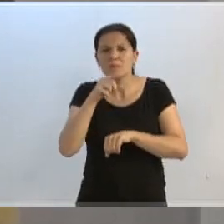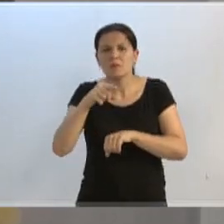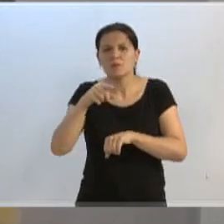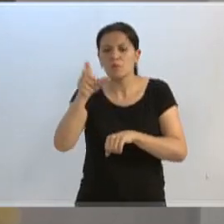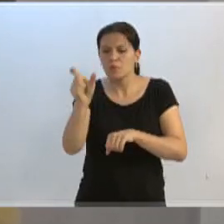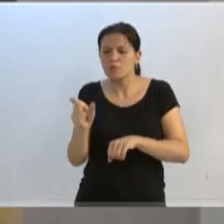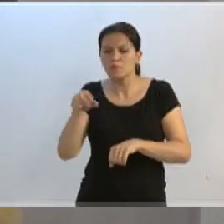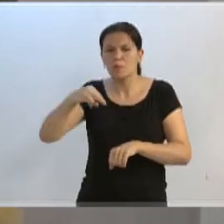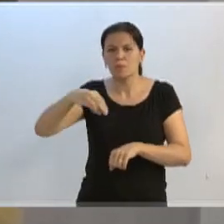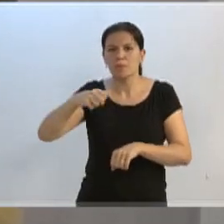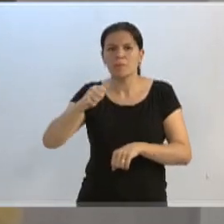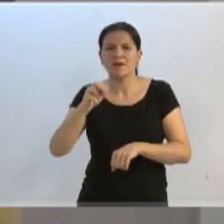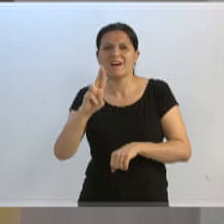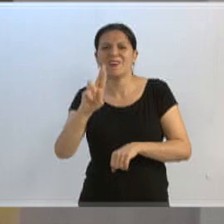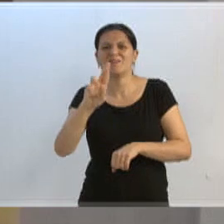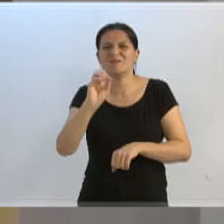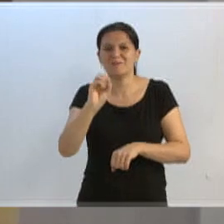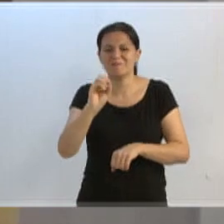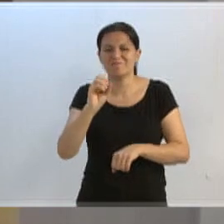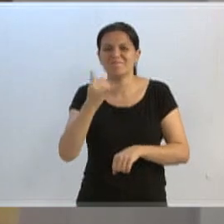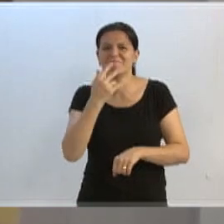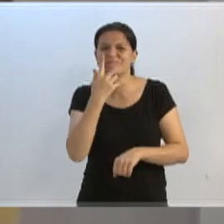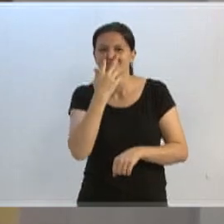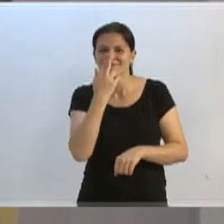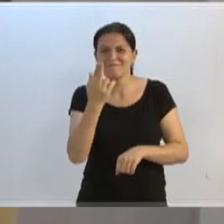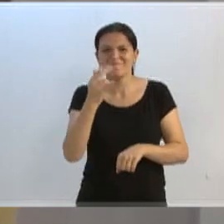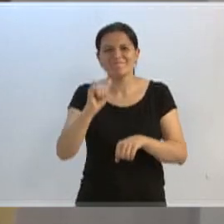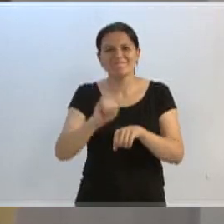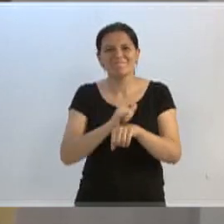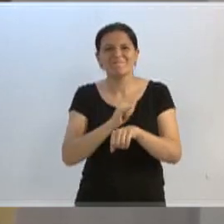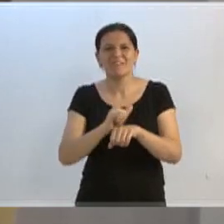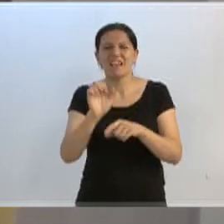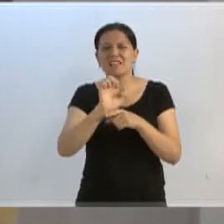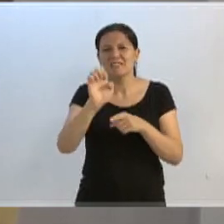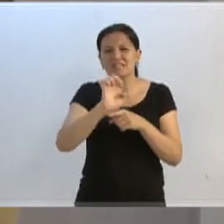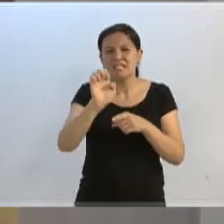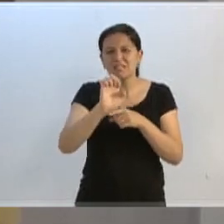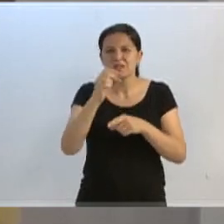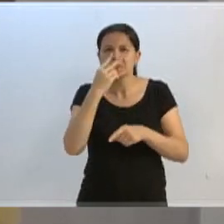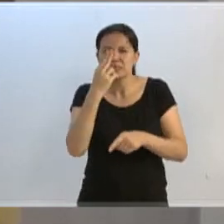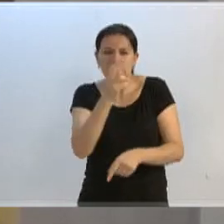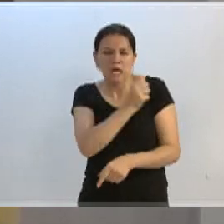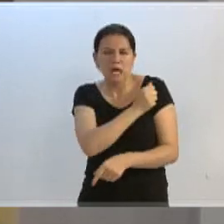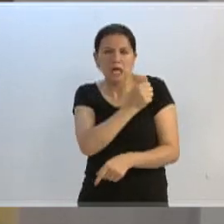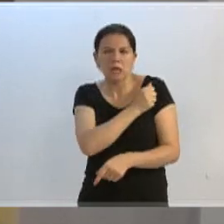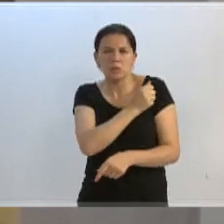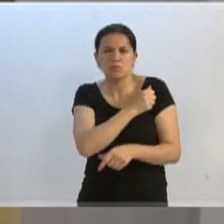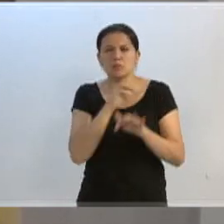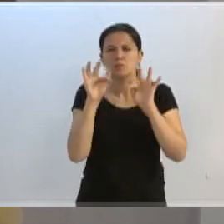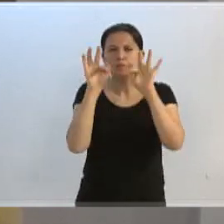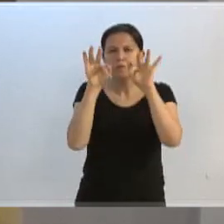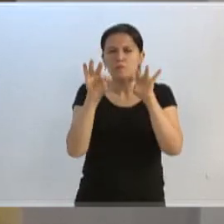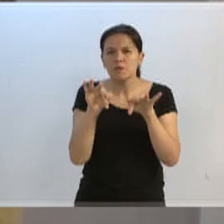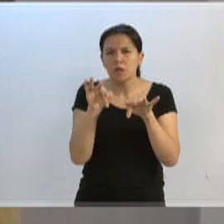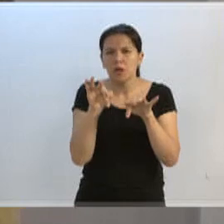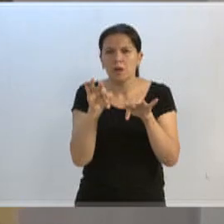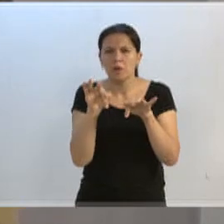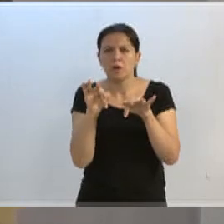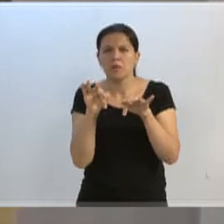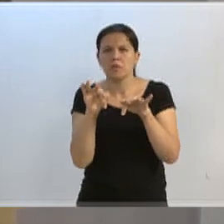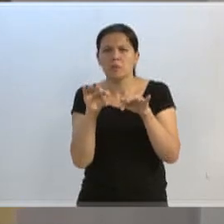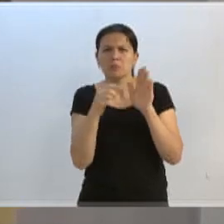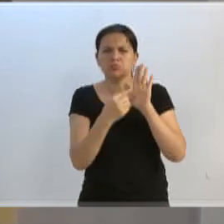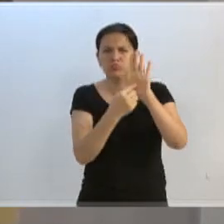que, coitado, parecia um estagiário, aqueles alunos que estão no final de... E eu falei isso para a Patrícia no dia seguinte, ele parecia aquele estagiário perdido, passando